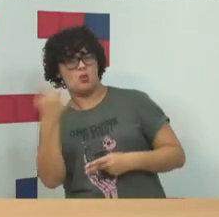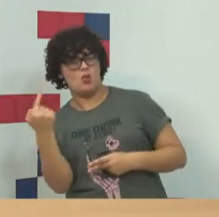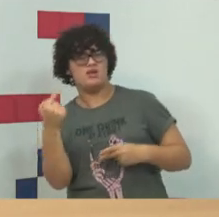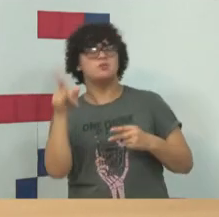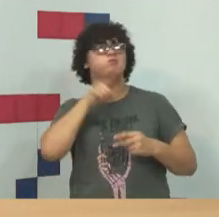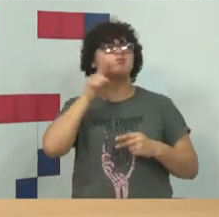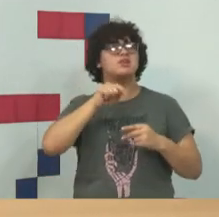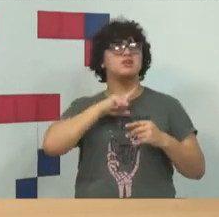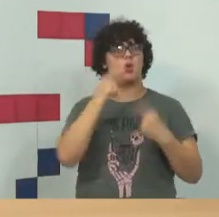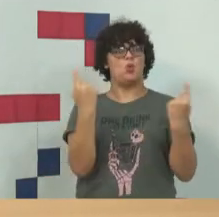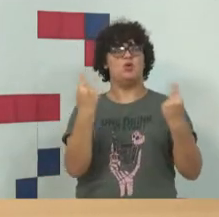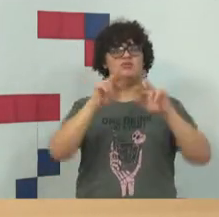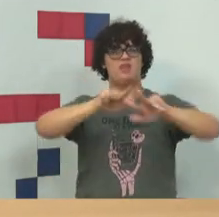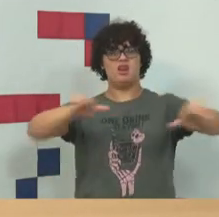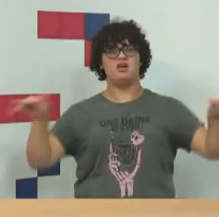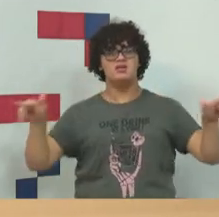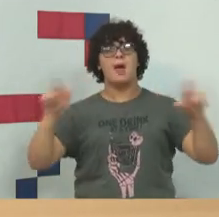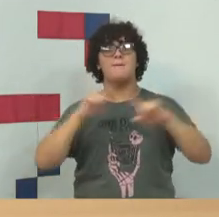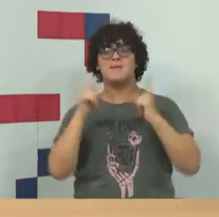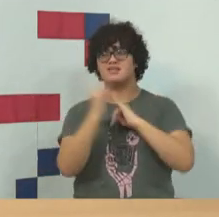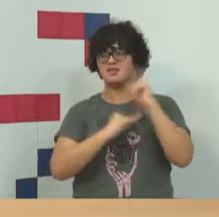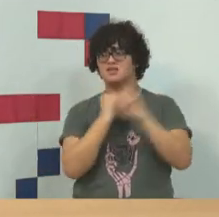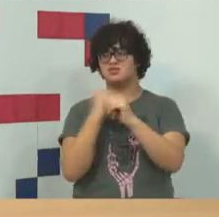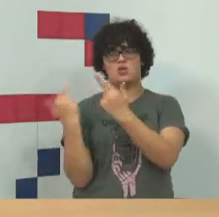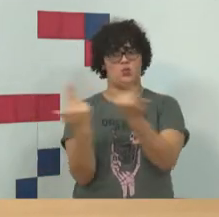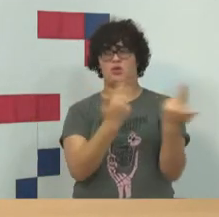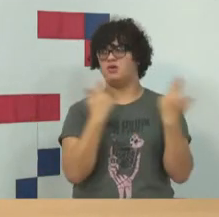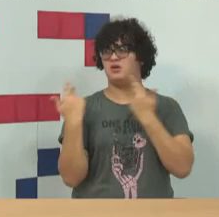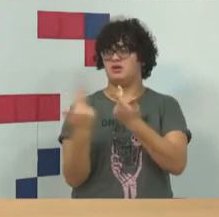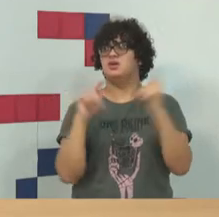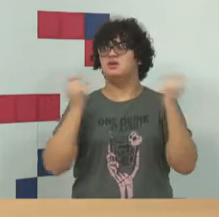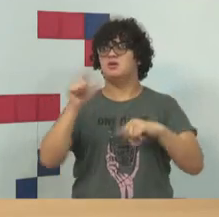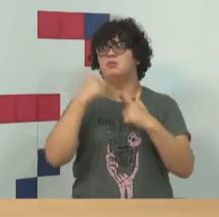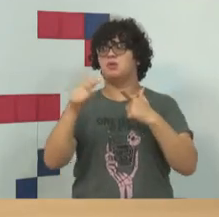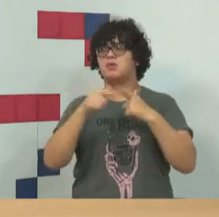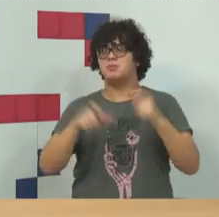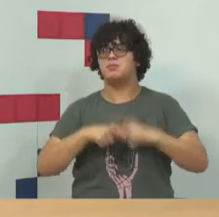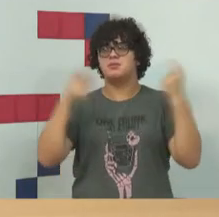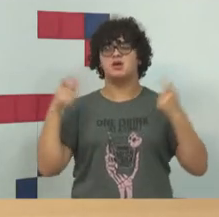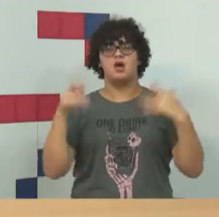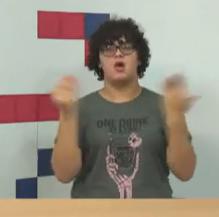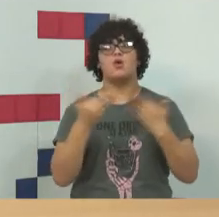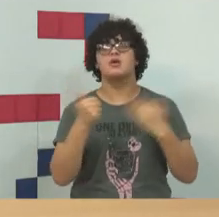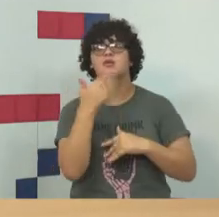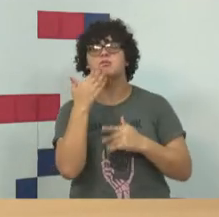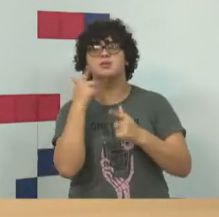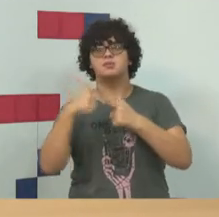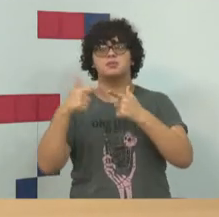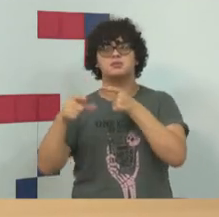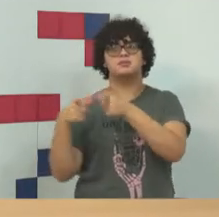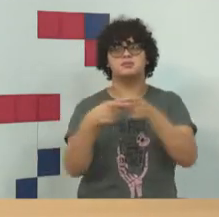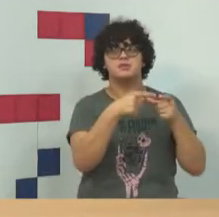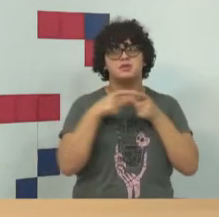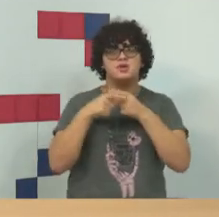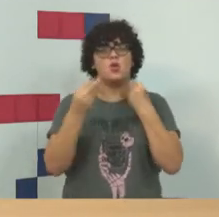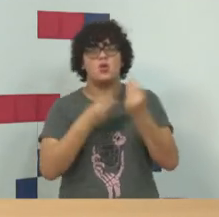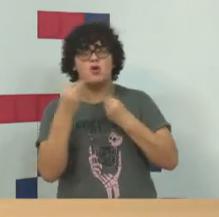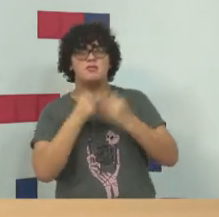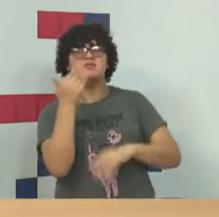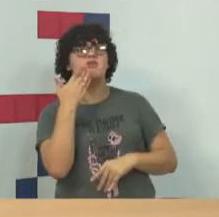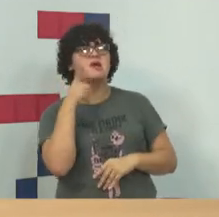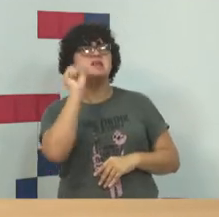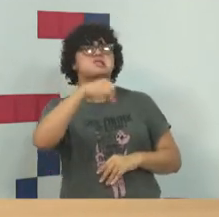mas a internet é a mesma para todo mundo, então, nós temos um problema global e legislações regionais, mas estamos,